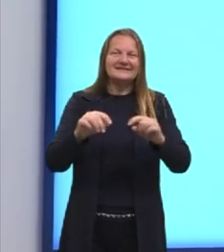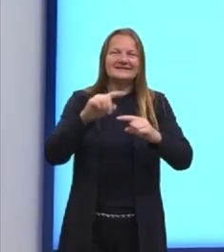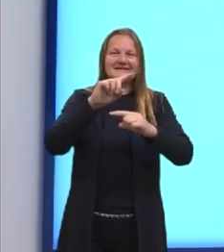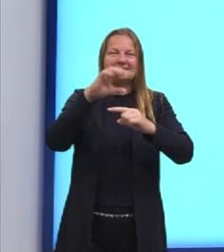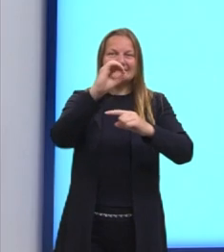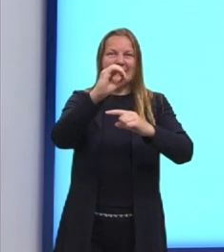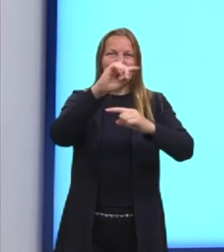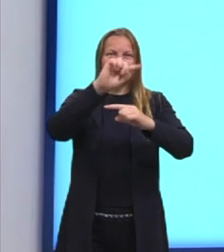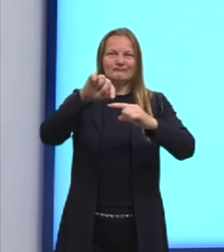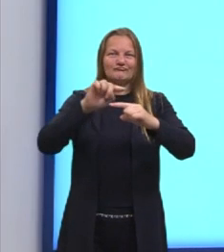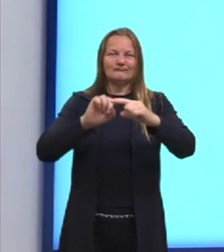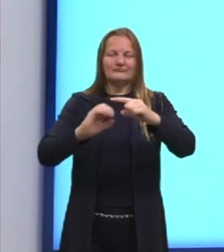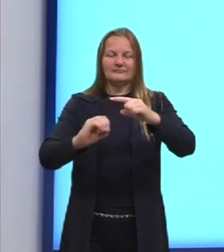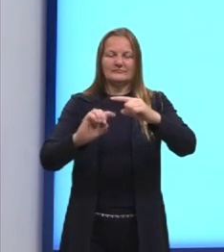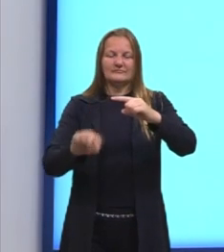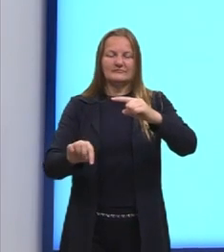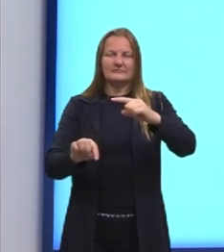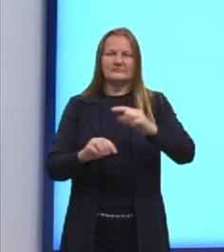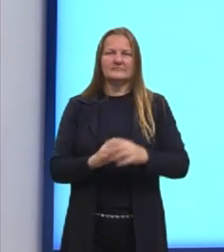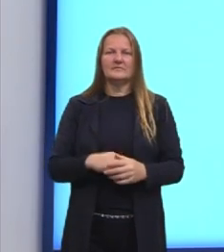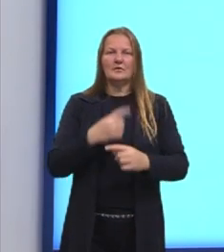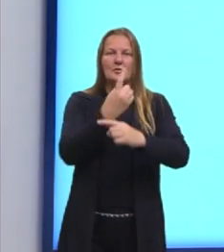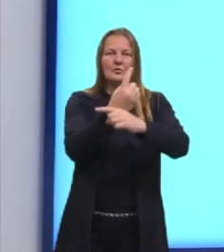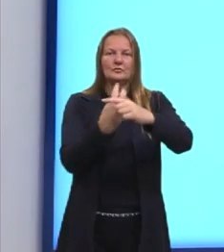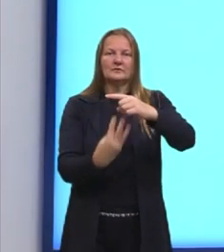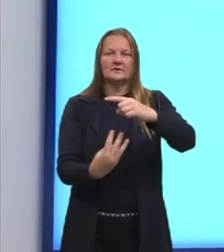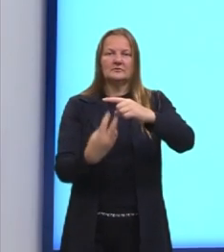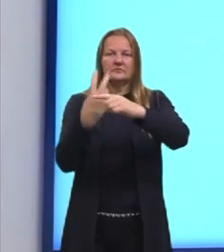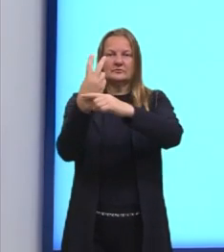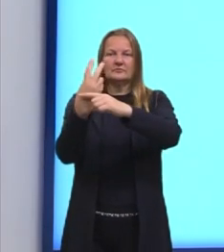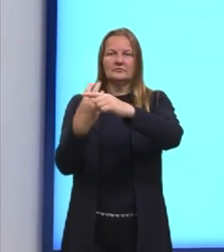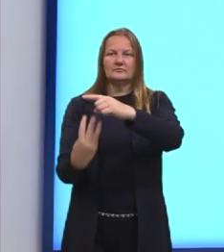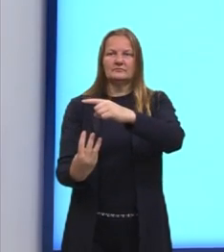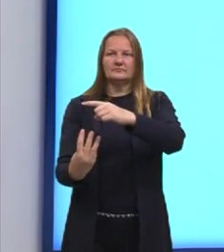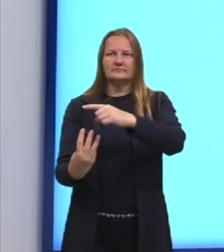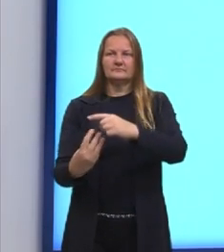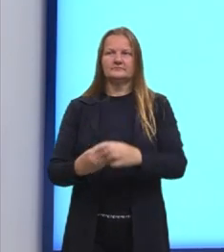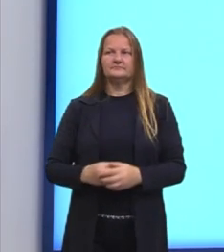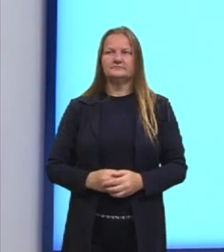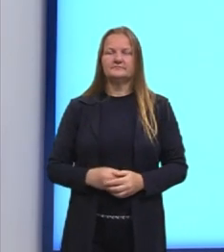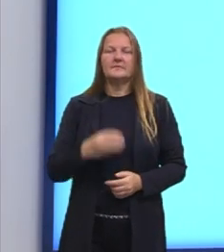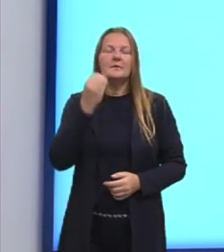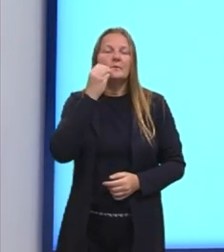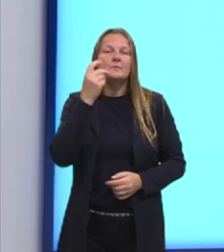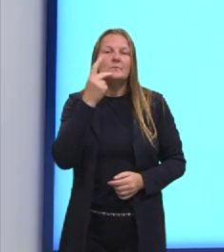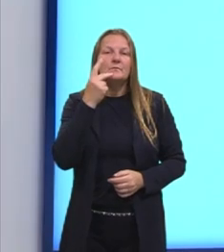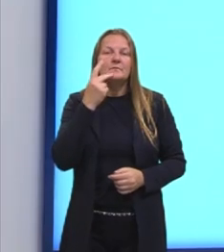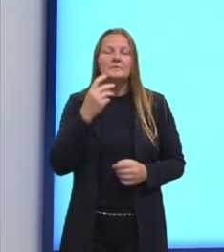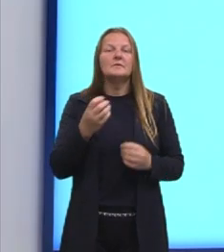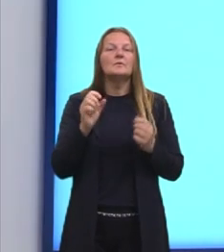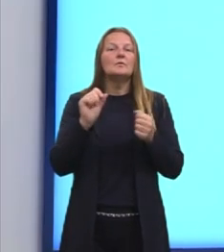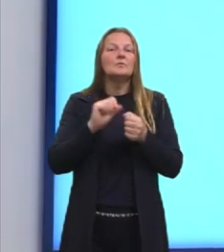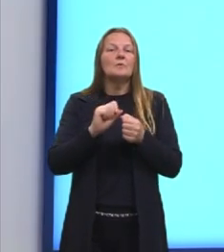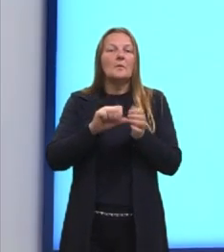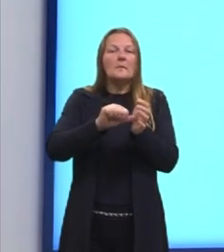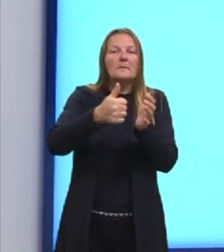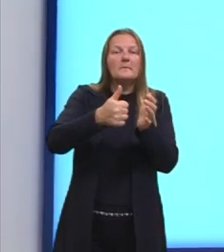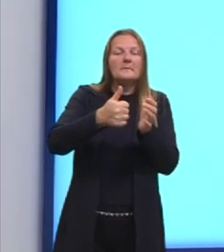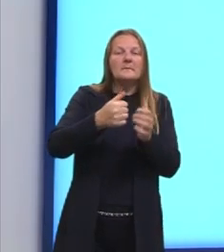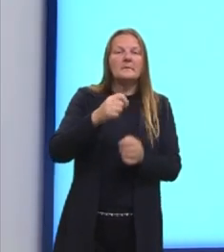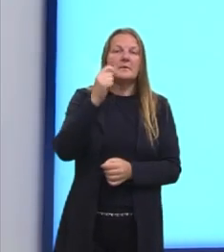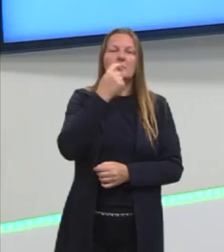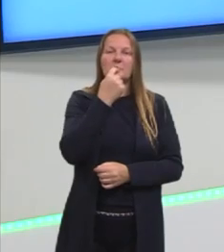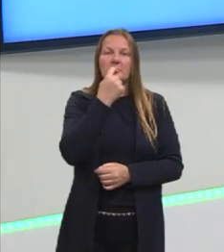E aí, nós teríamos 1 terço vezes 2 terços. Então, a probabilidade de sair primeiro uma bolinha